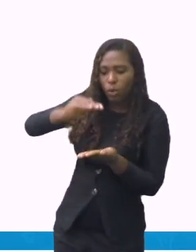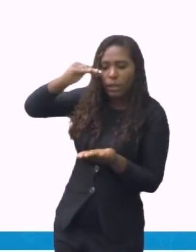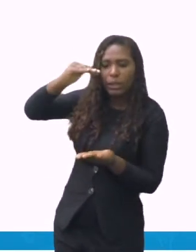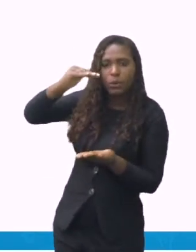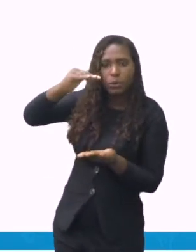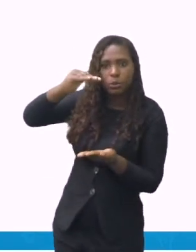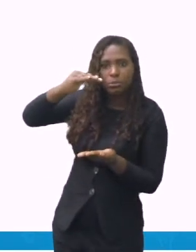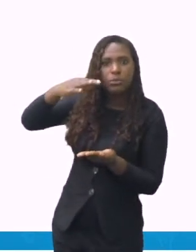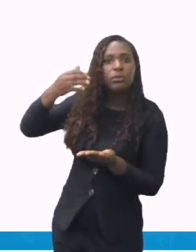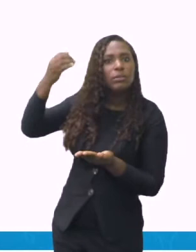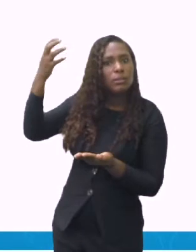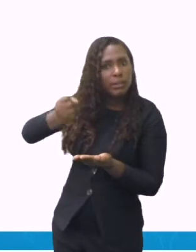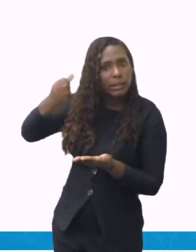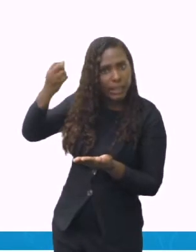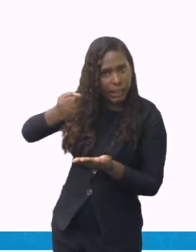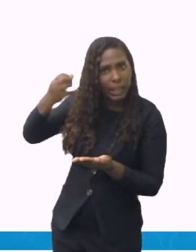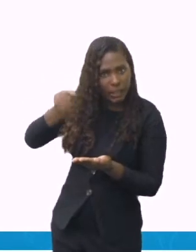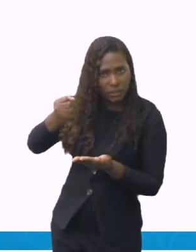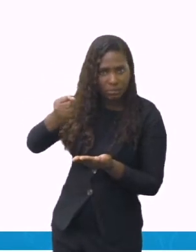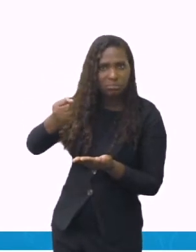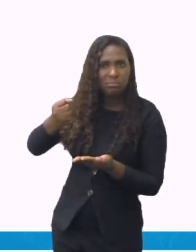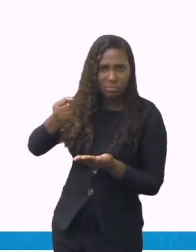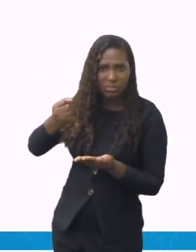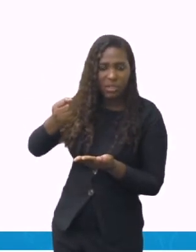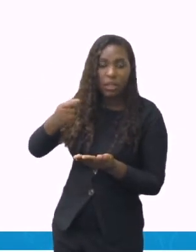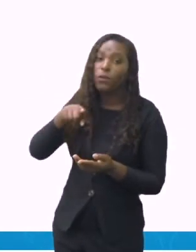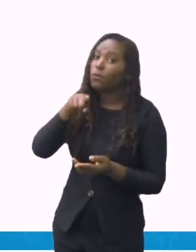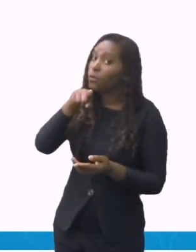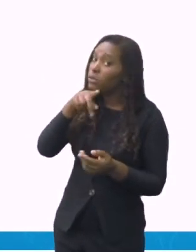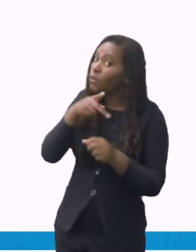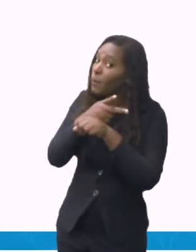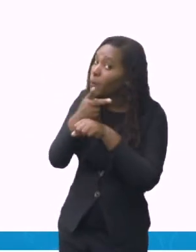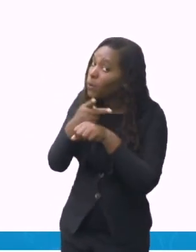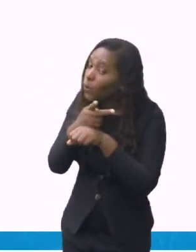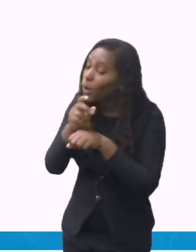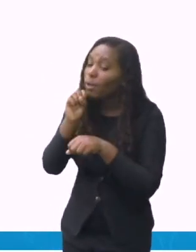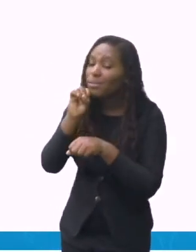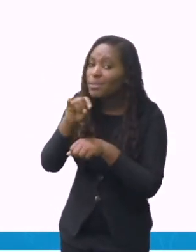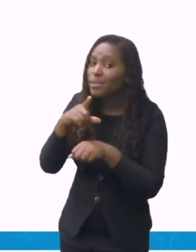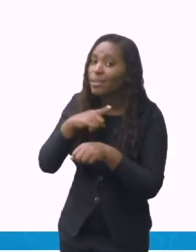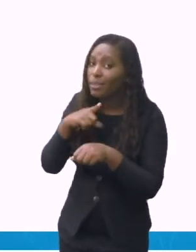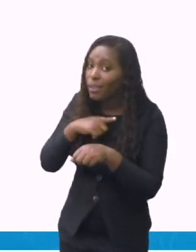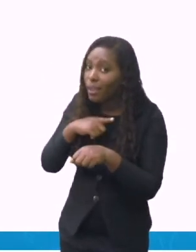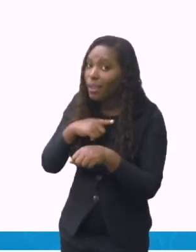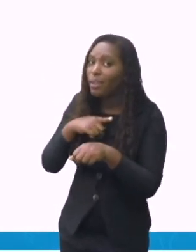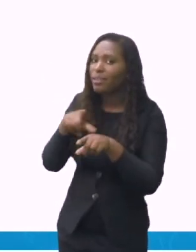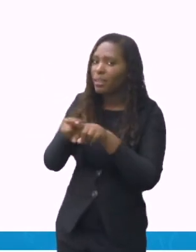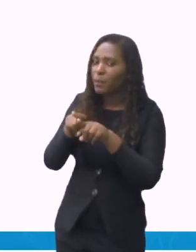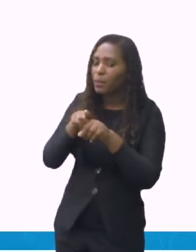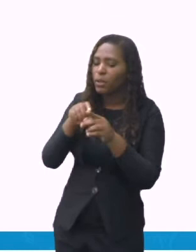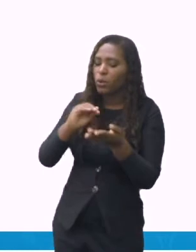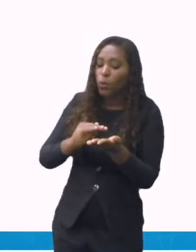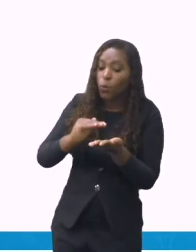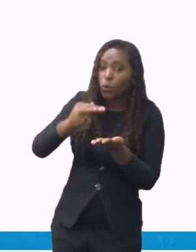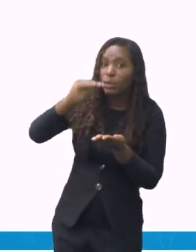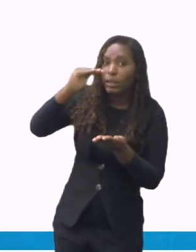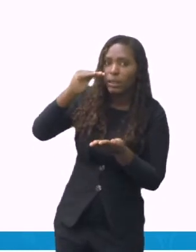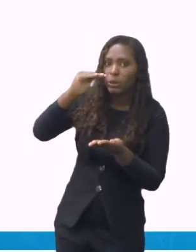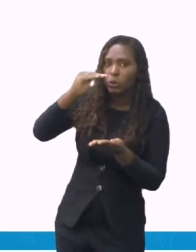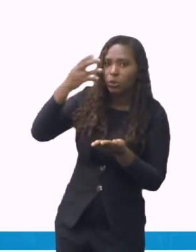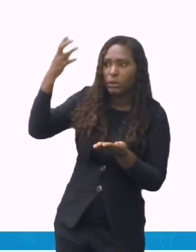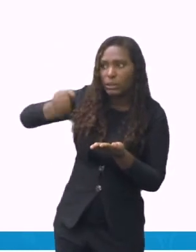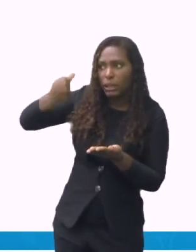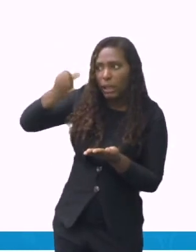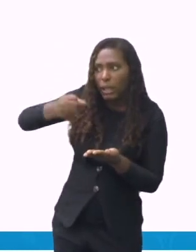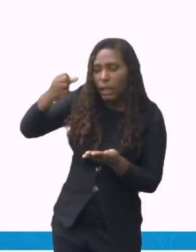procurar algum utensílio que tenha a medida onde você possa acrescentar e medir um litro de leite.